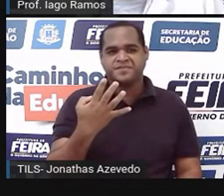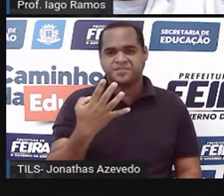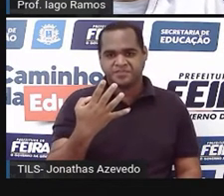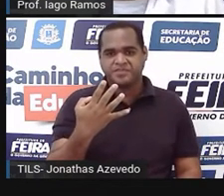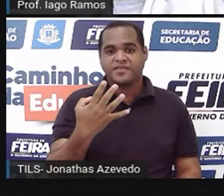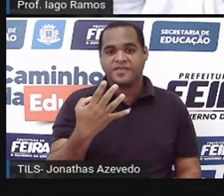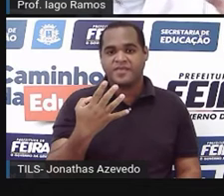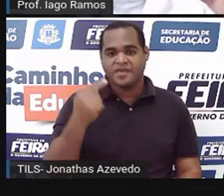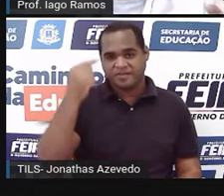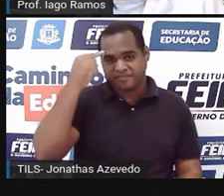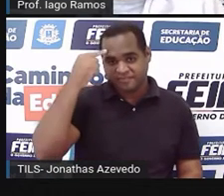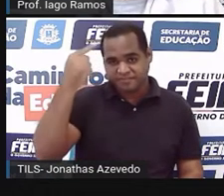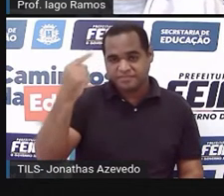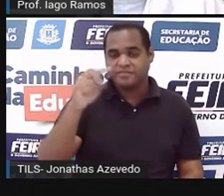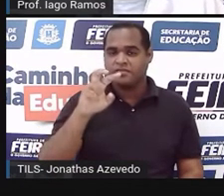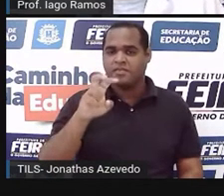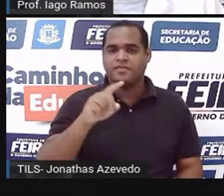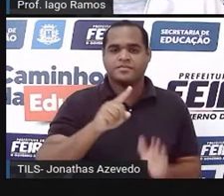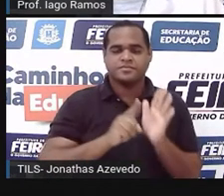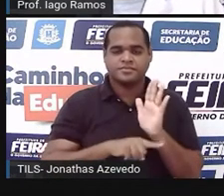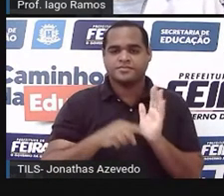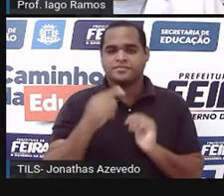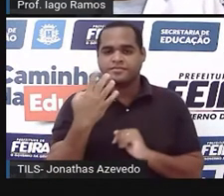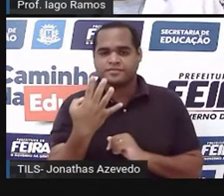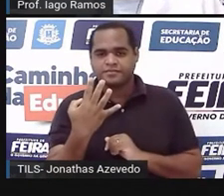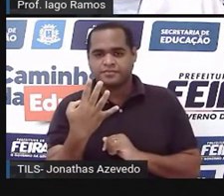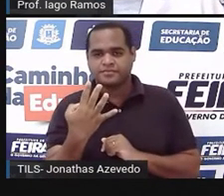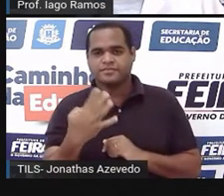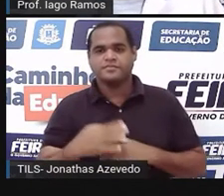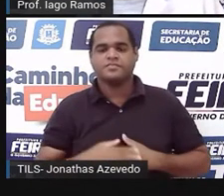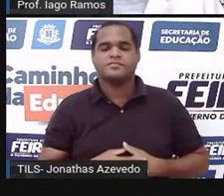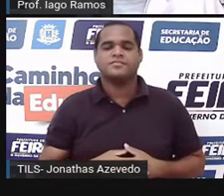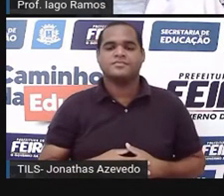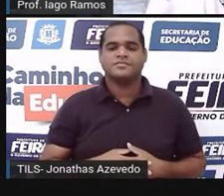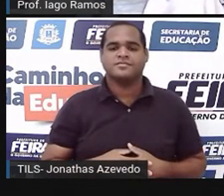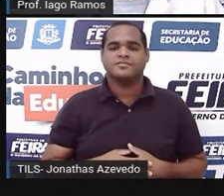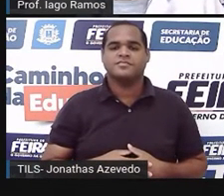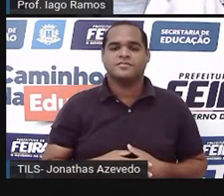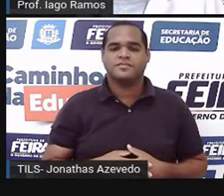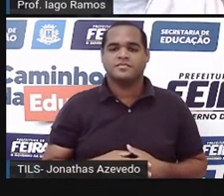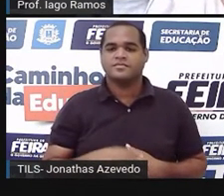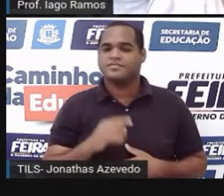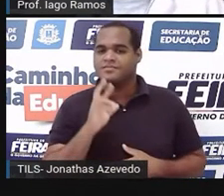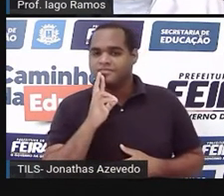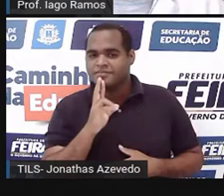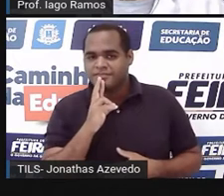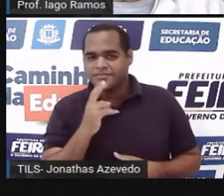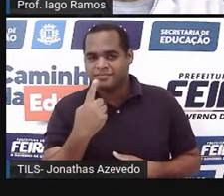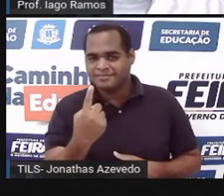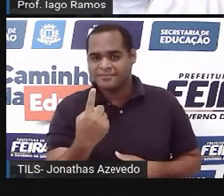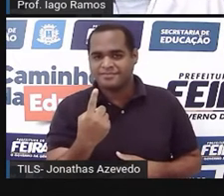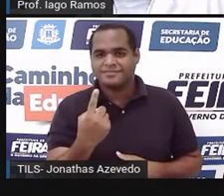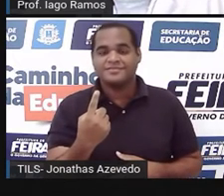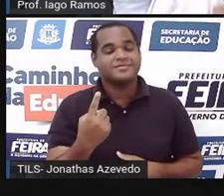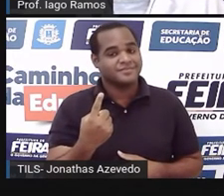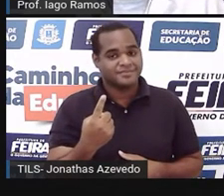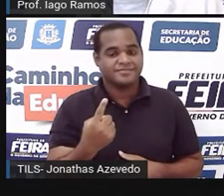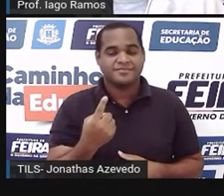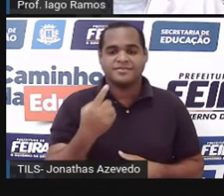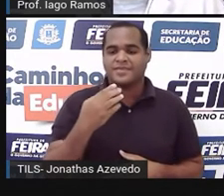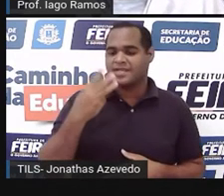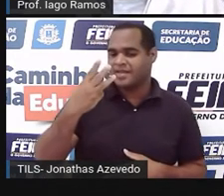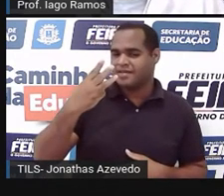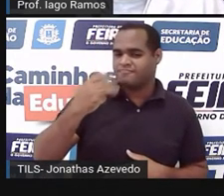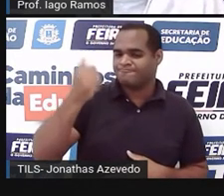Nessa ordem, vai fazer 5 menos 4. 5 menos 4 dá 1. É claro que 3 é